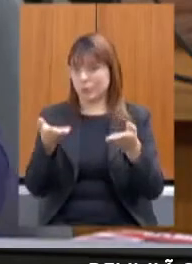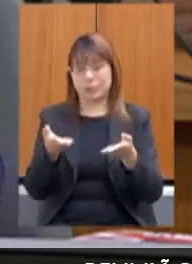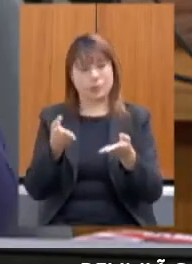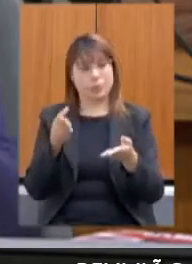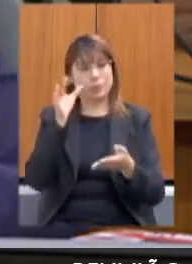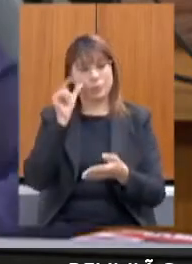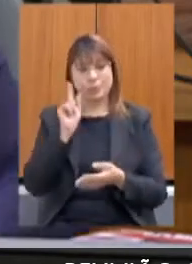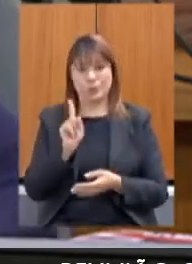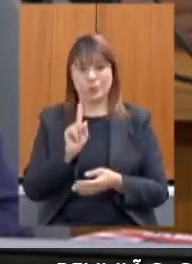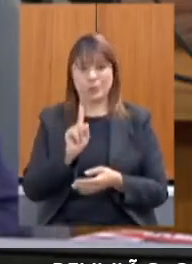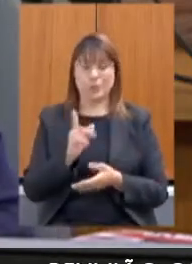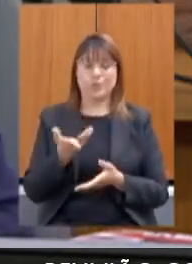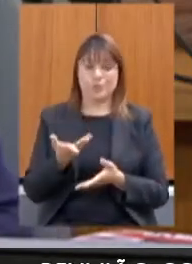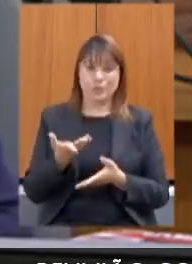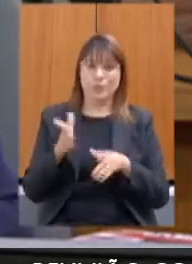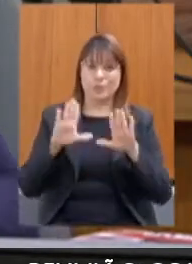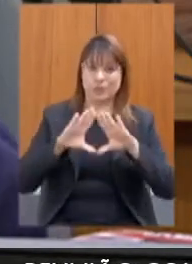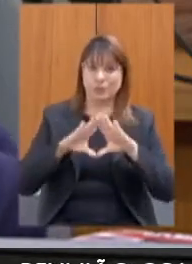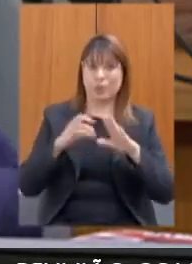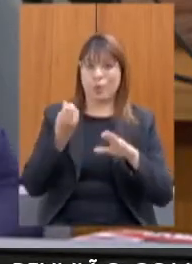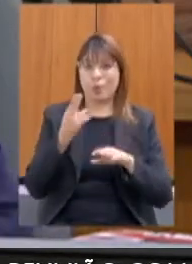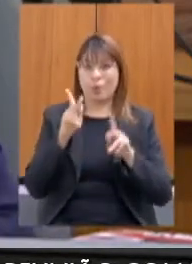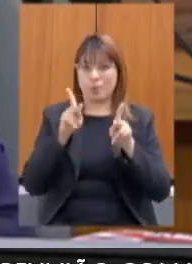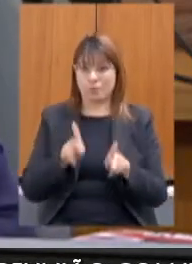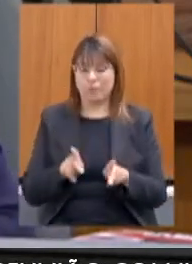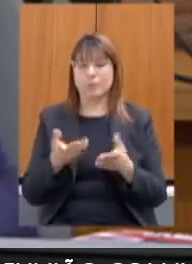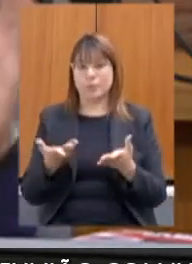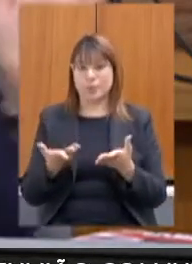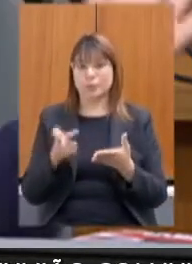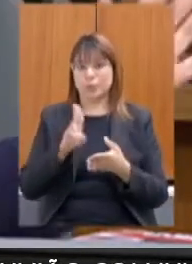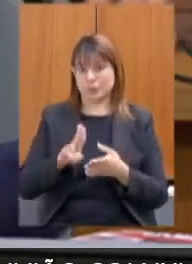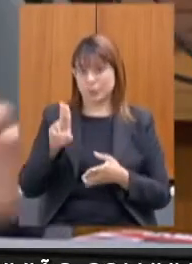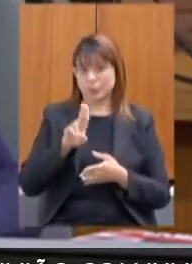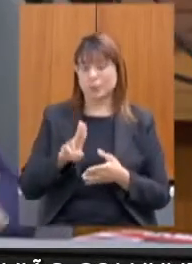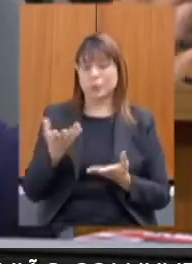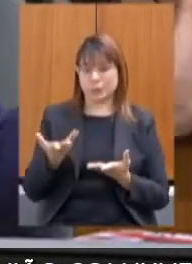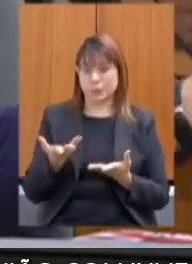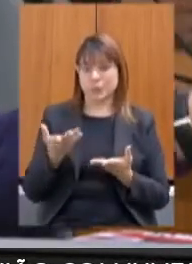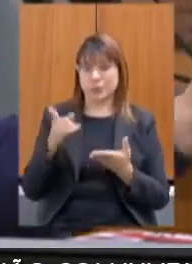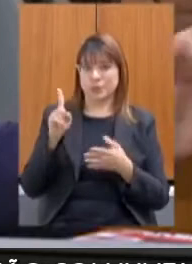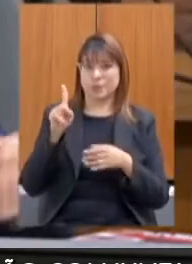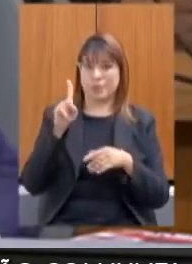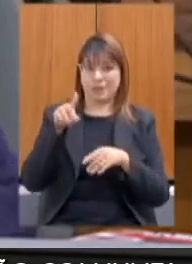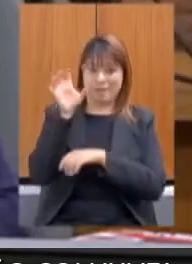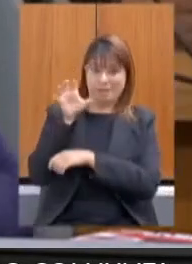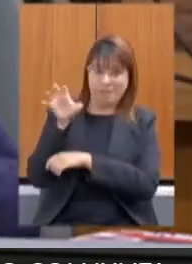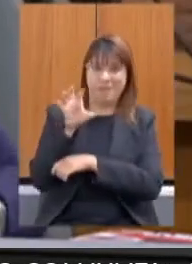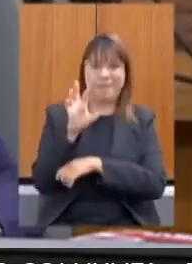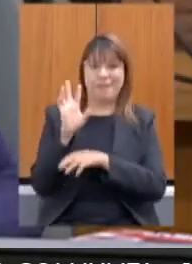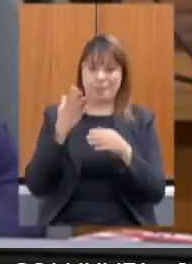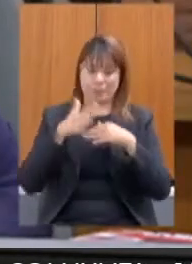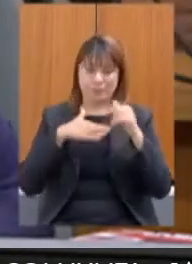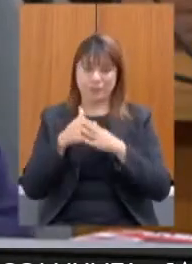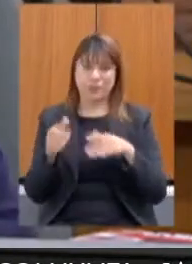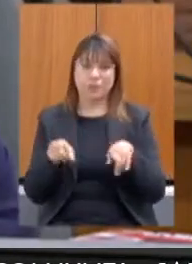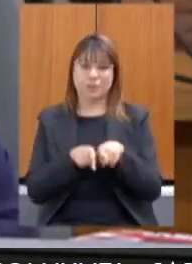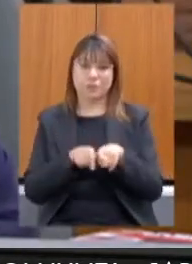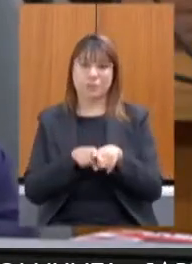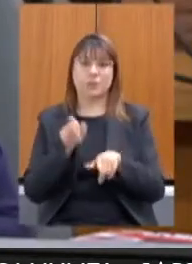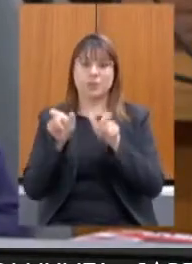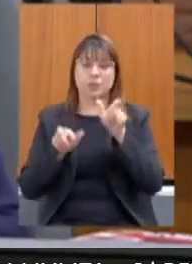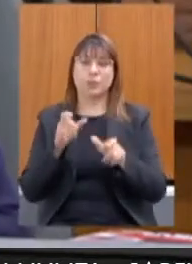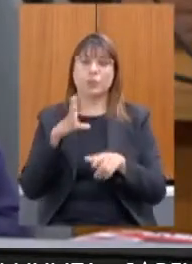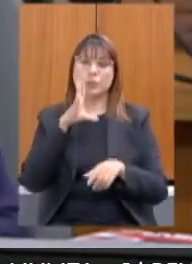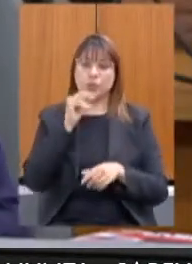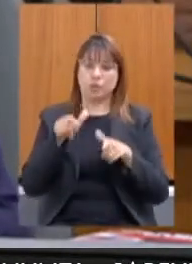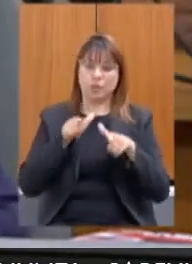é quem opera a câmera que faz com que as pessoas sejam vistas, não são as trabalhadoras que estão aqui fazendo com que essa audiência